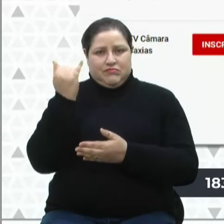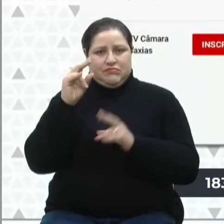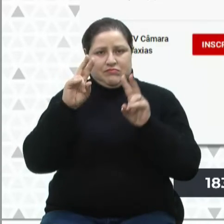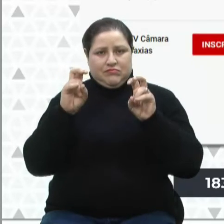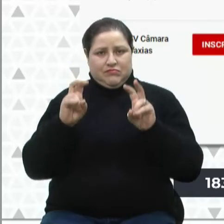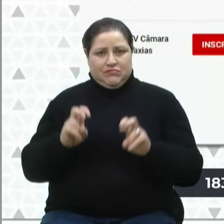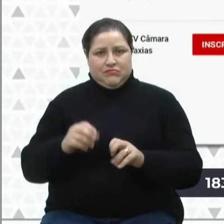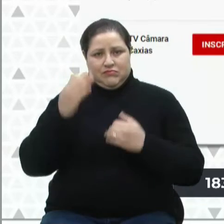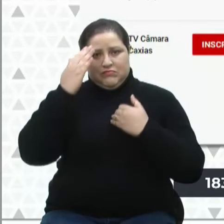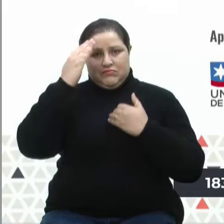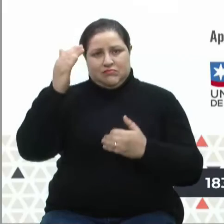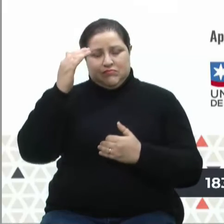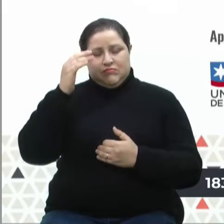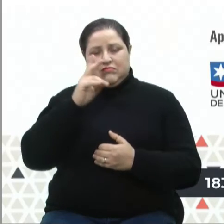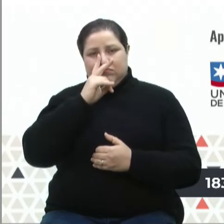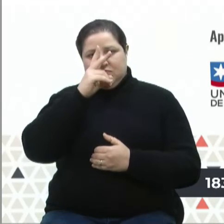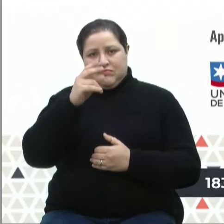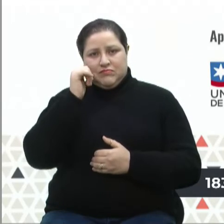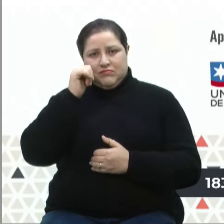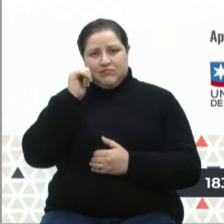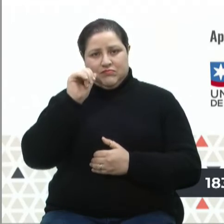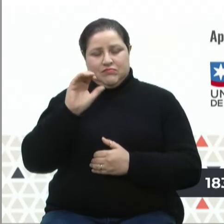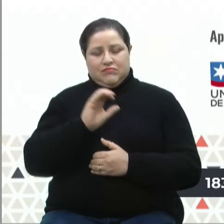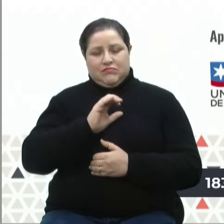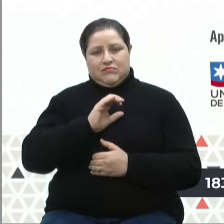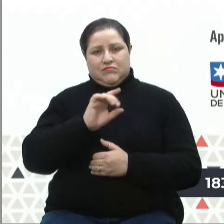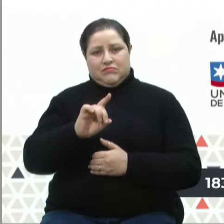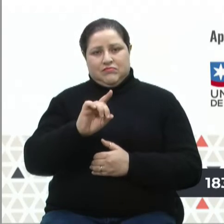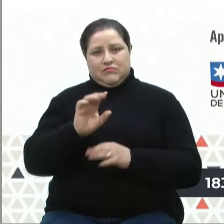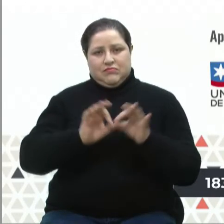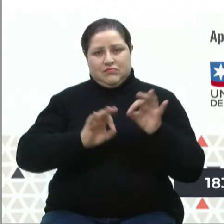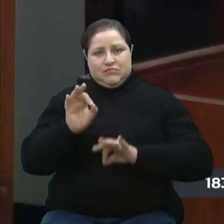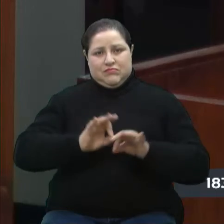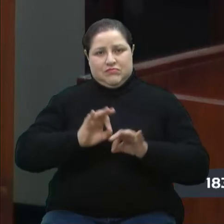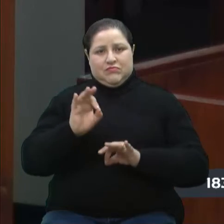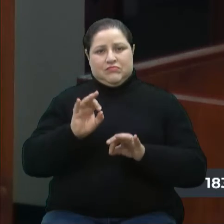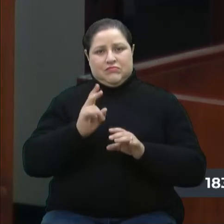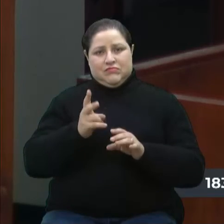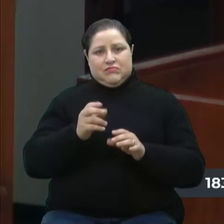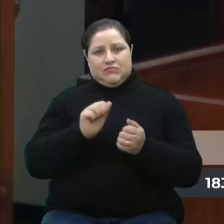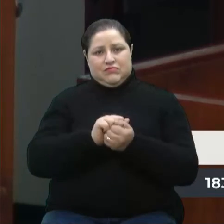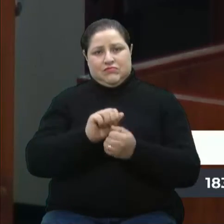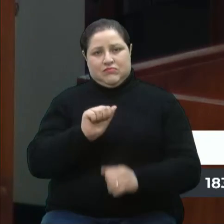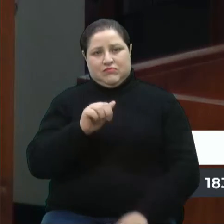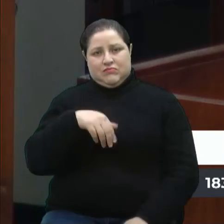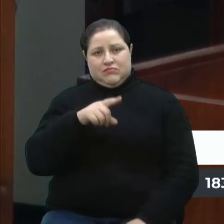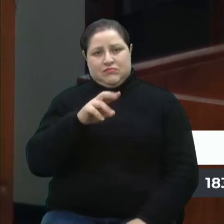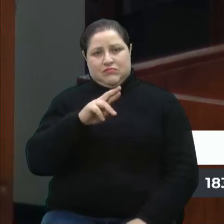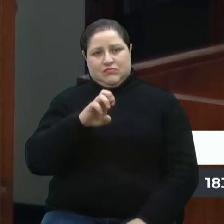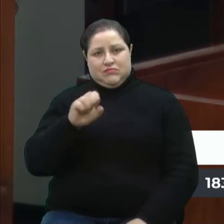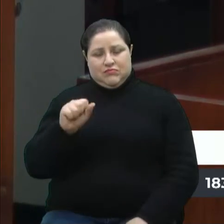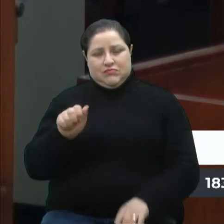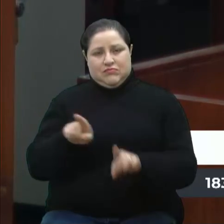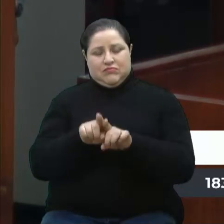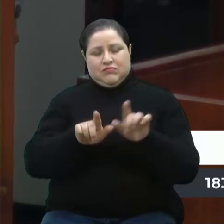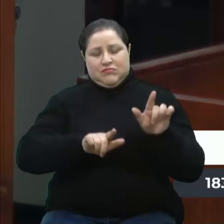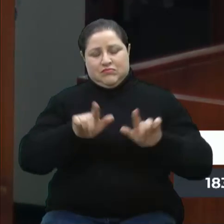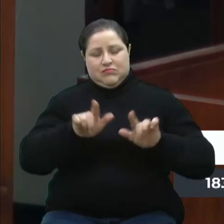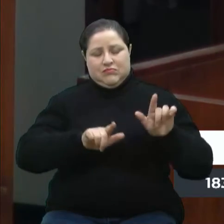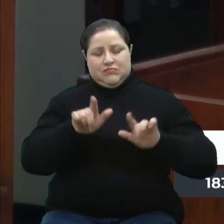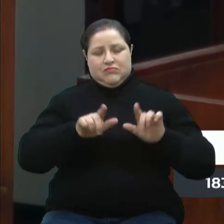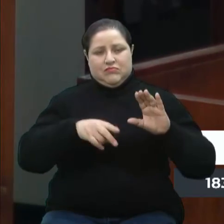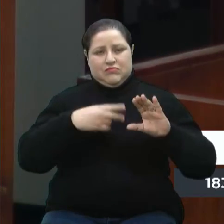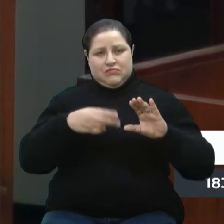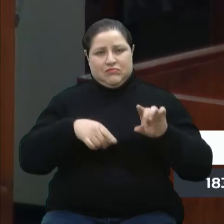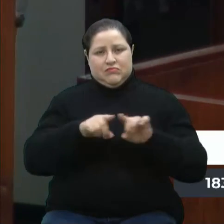demais a coordenadora do projeto, a Andressa, que está sempre conosco, a TV Câmara, por esse trabalho incrível que tem feito, a Carol, todos os